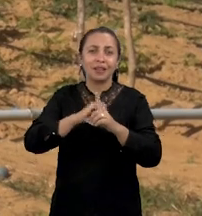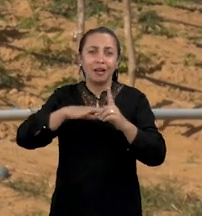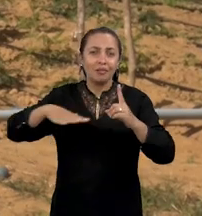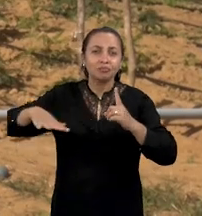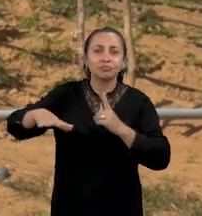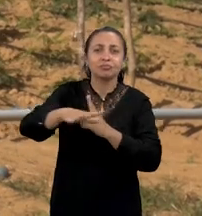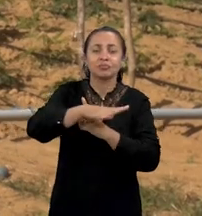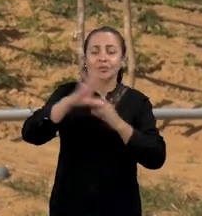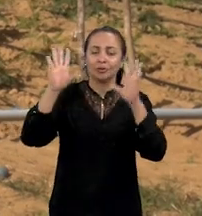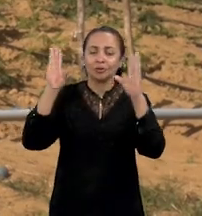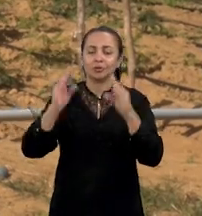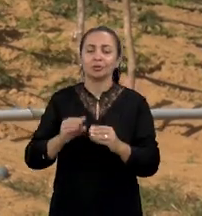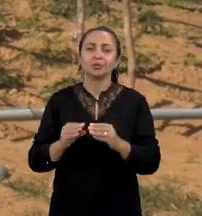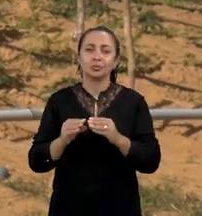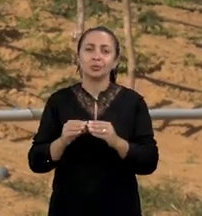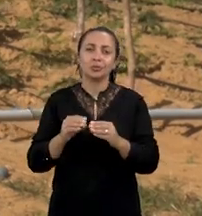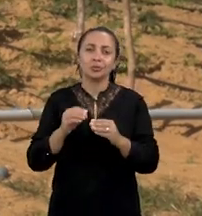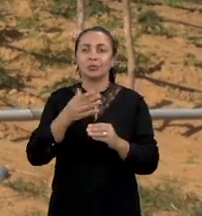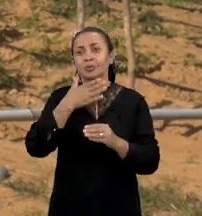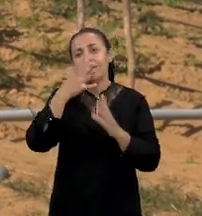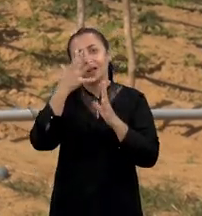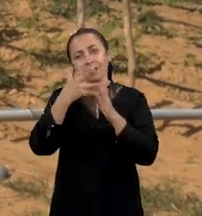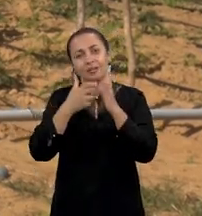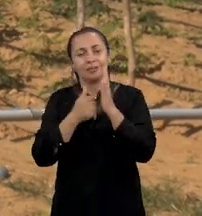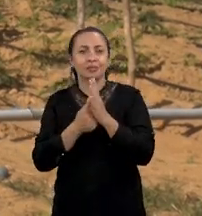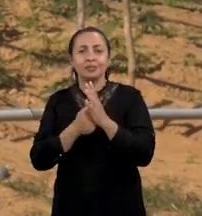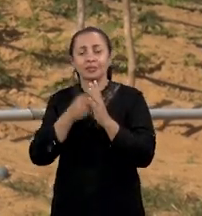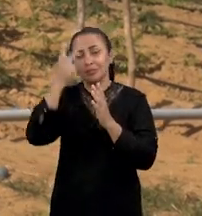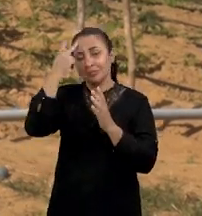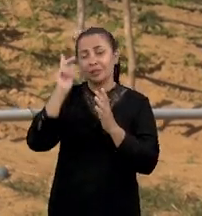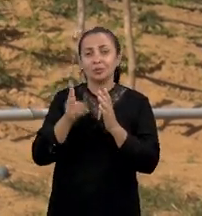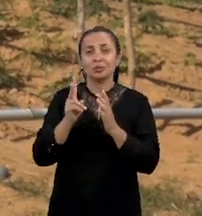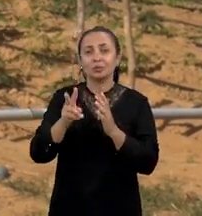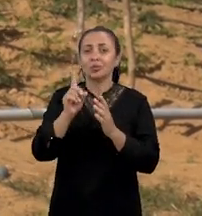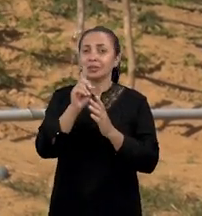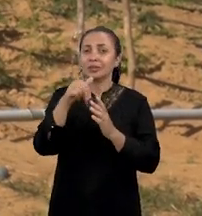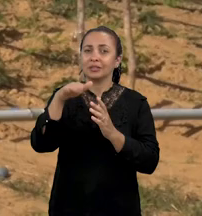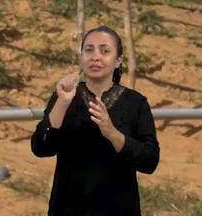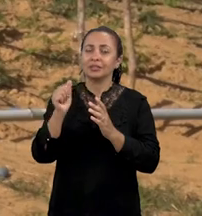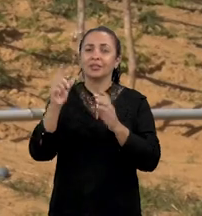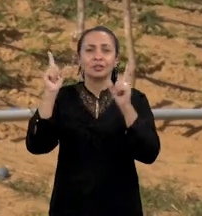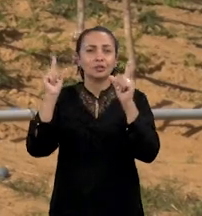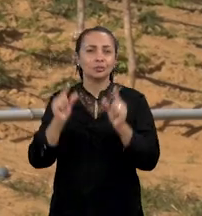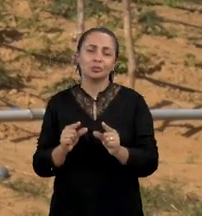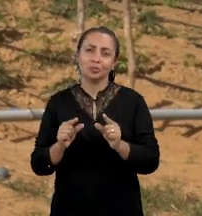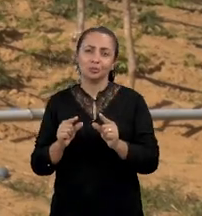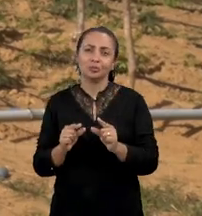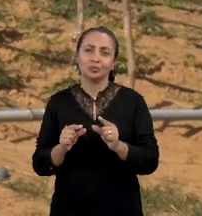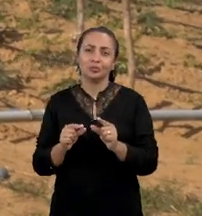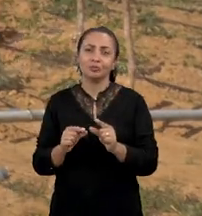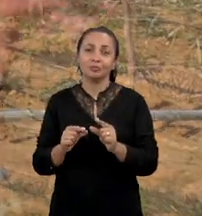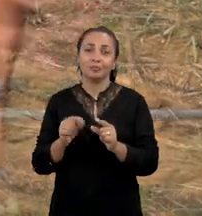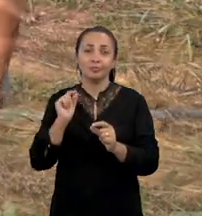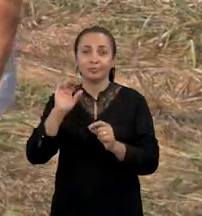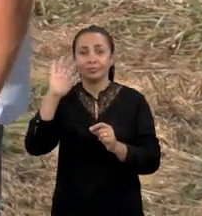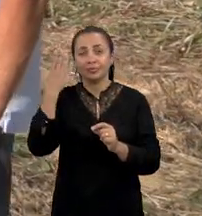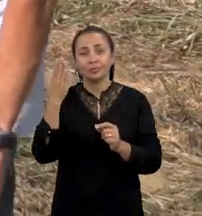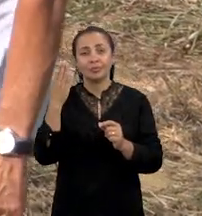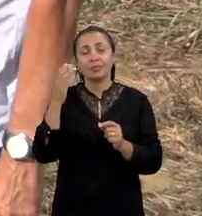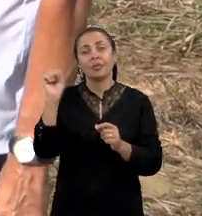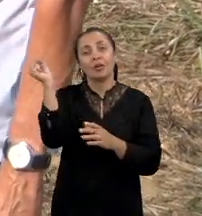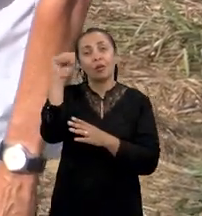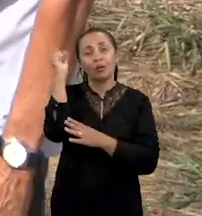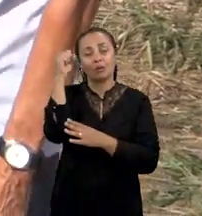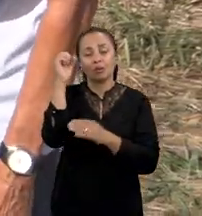ela, ela vai diminuindo o seu vigor. Ela mantém a característica genética, mas a pressão do ambiente faz diminuir o vigor. É o que está acontecendo com a